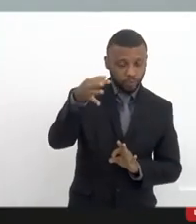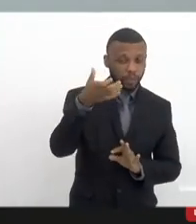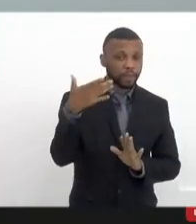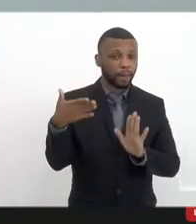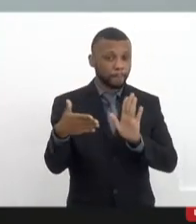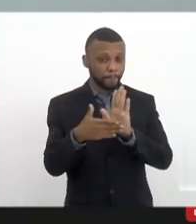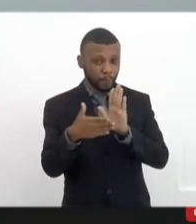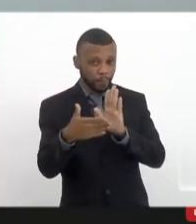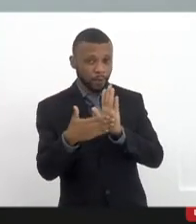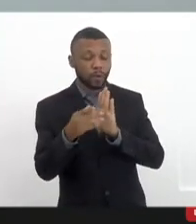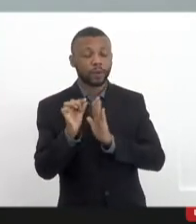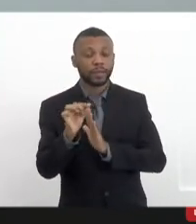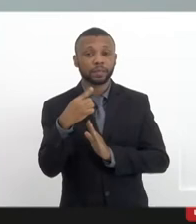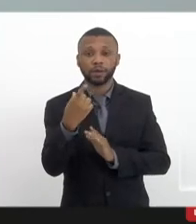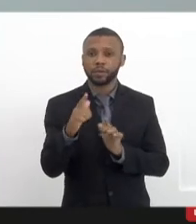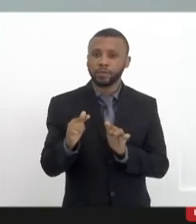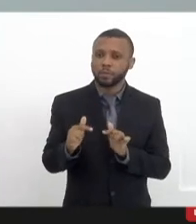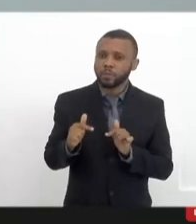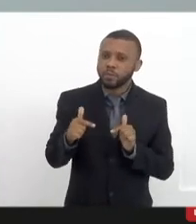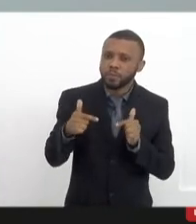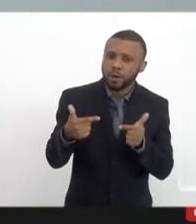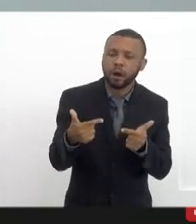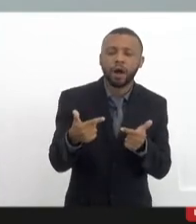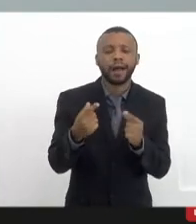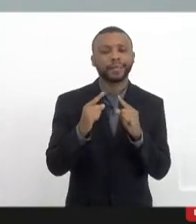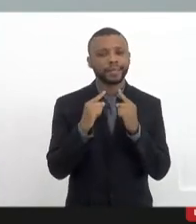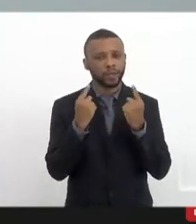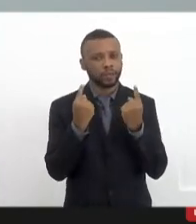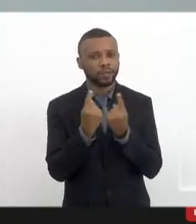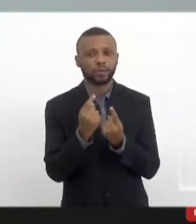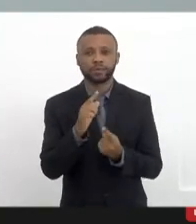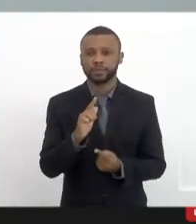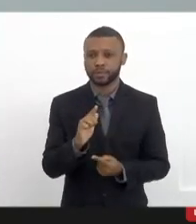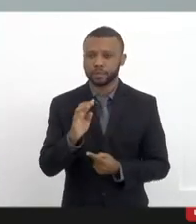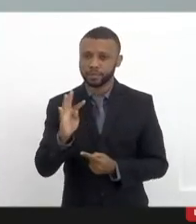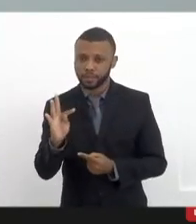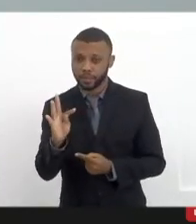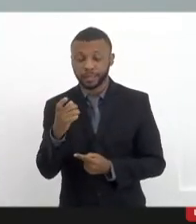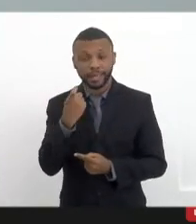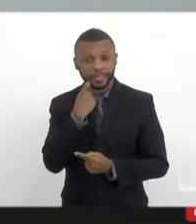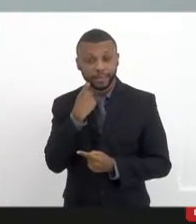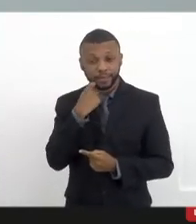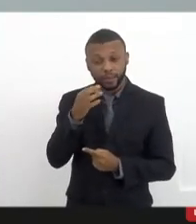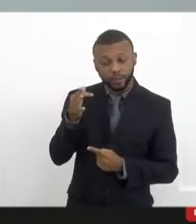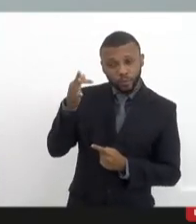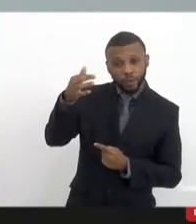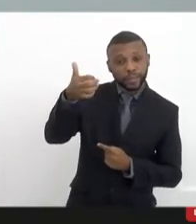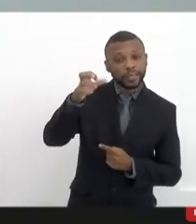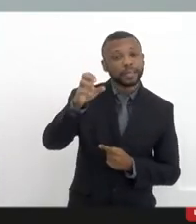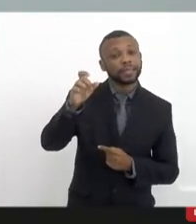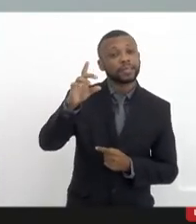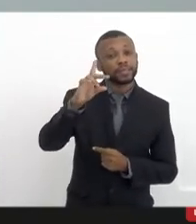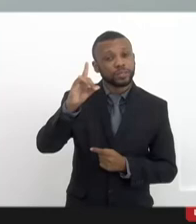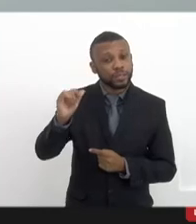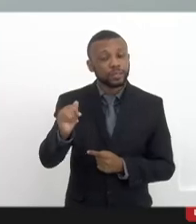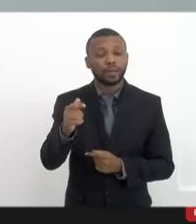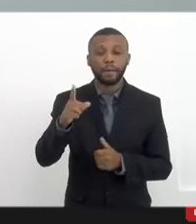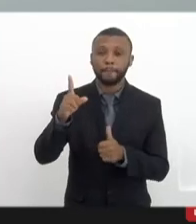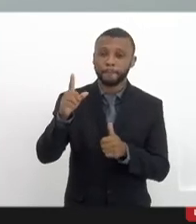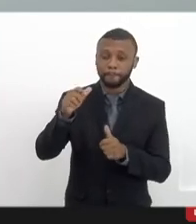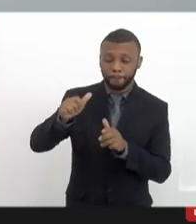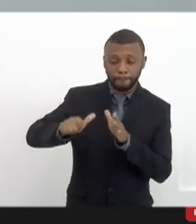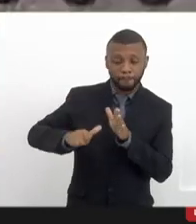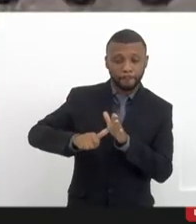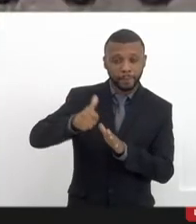que a gente fizesse essa primeira reunião do GT na sexta-feira, daqui a 15 dias, 1º de outubro. É